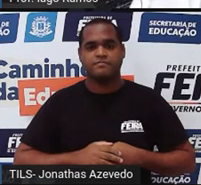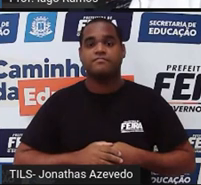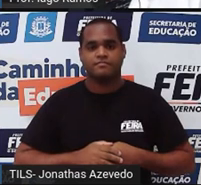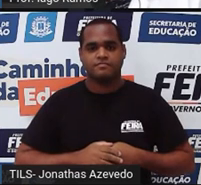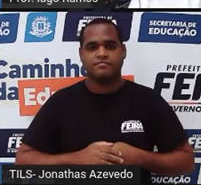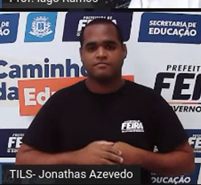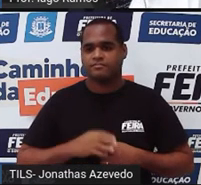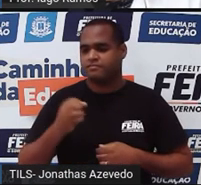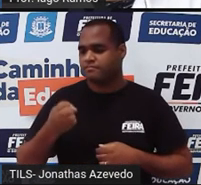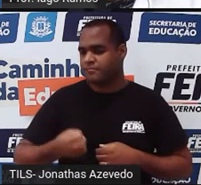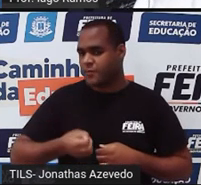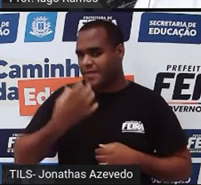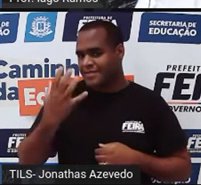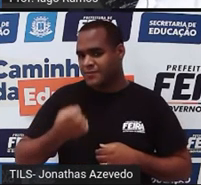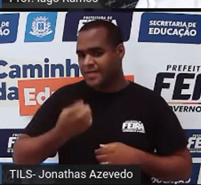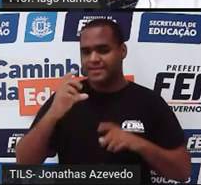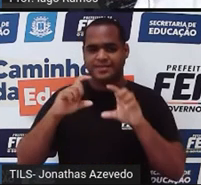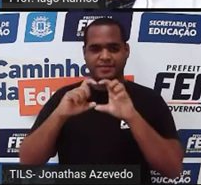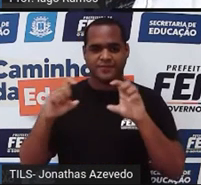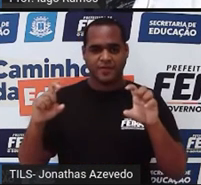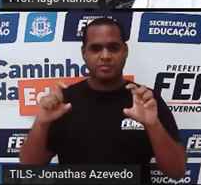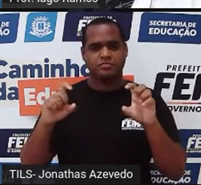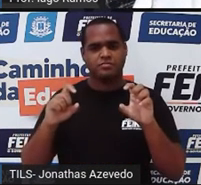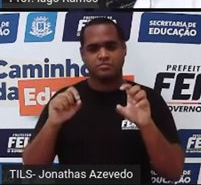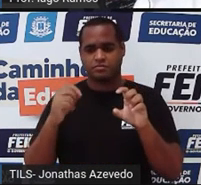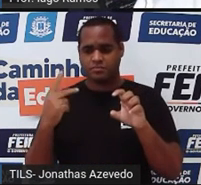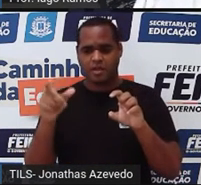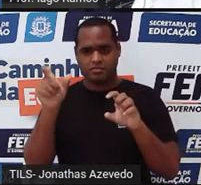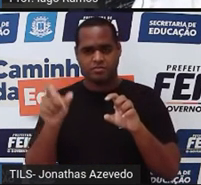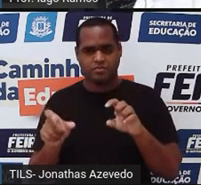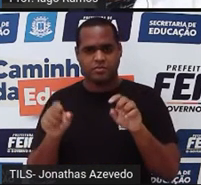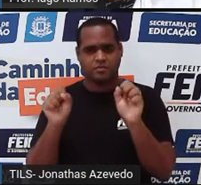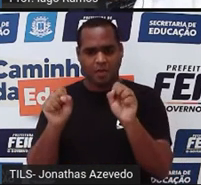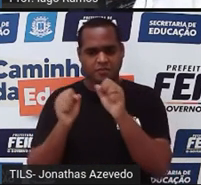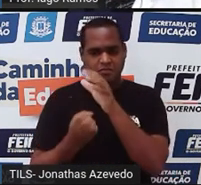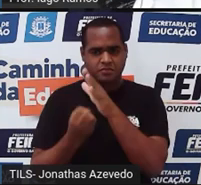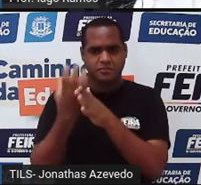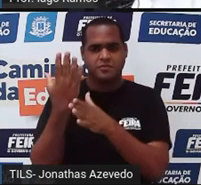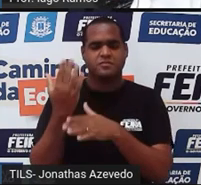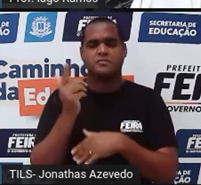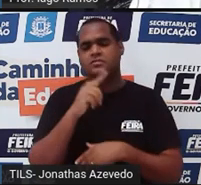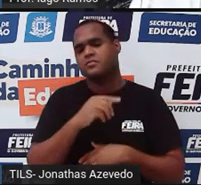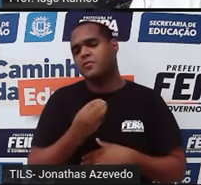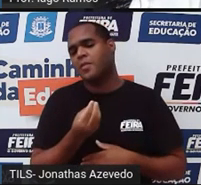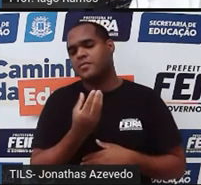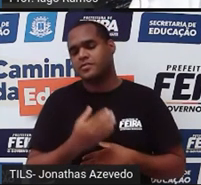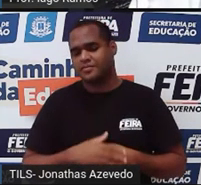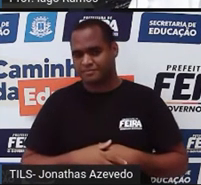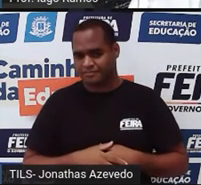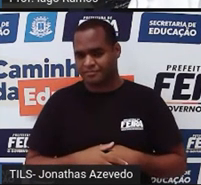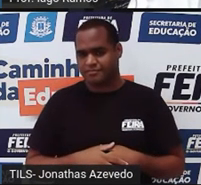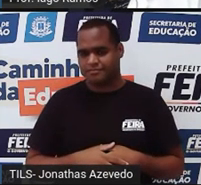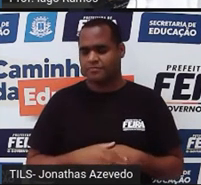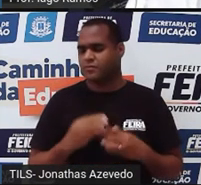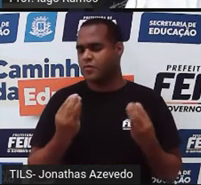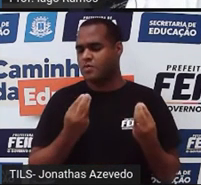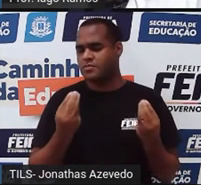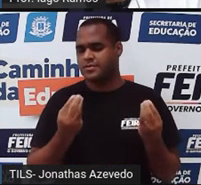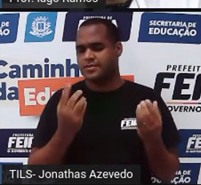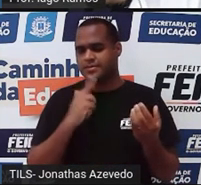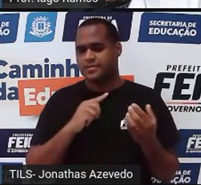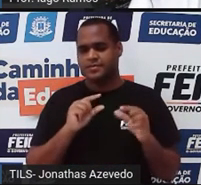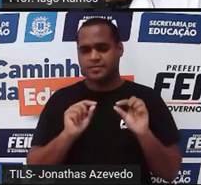quantas placas diferentes desse modelo é possível fabricar? E como é que a gente faz isso?